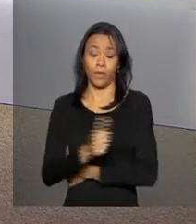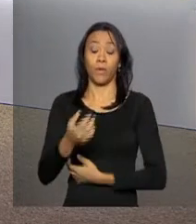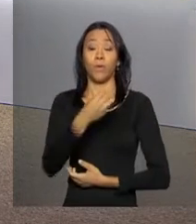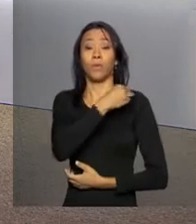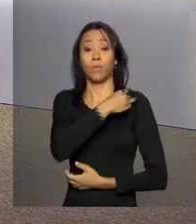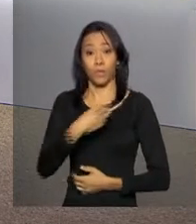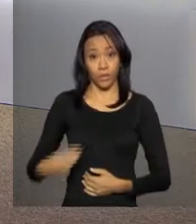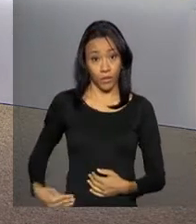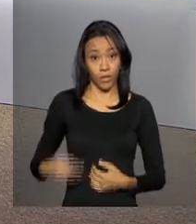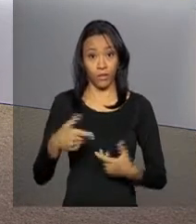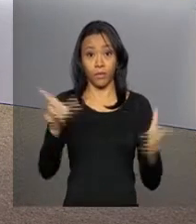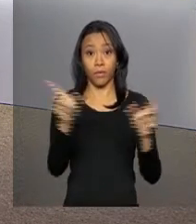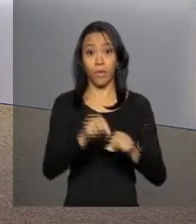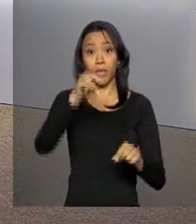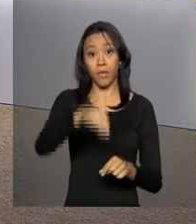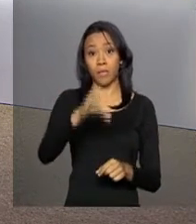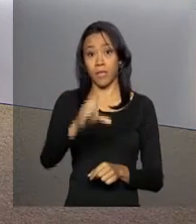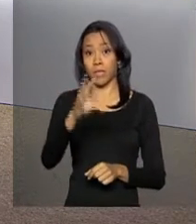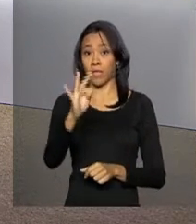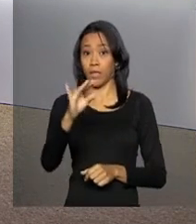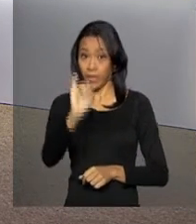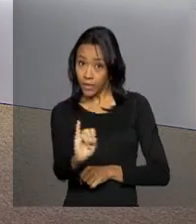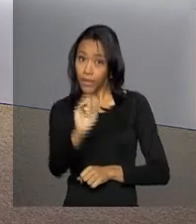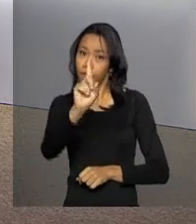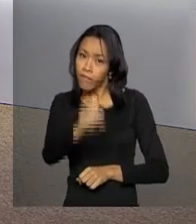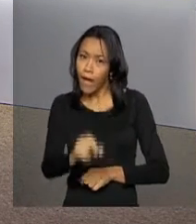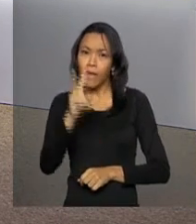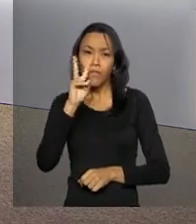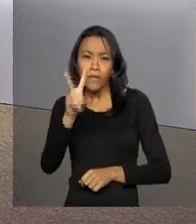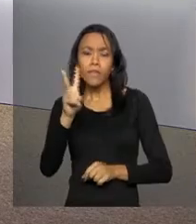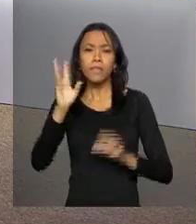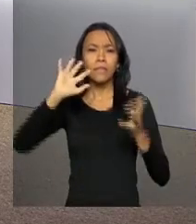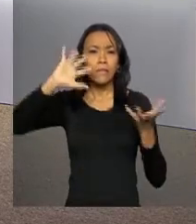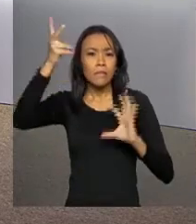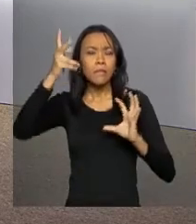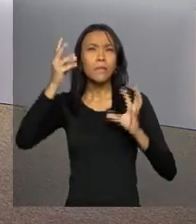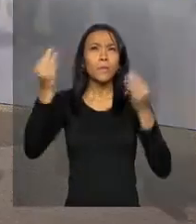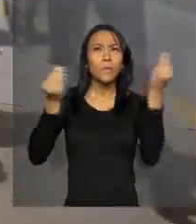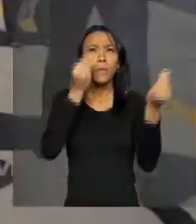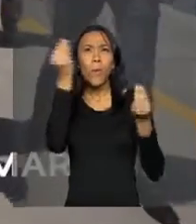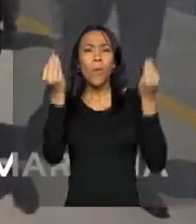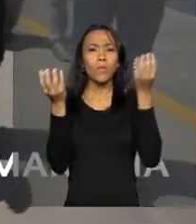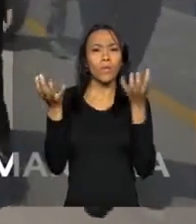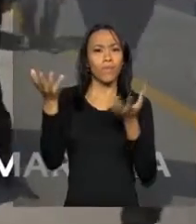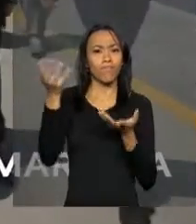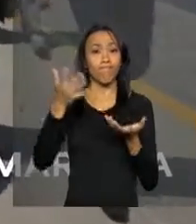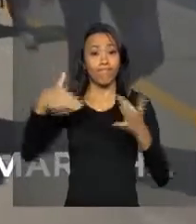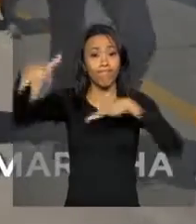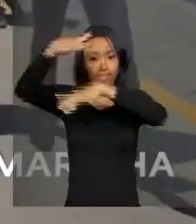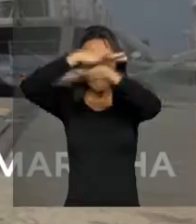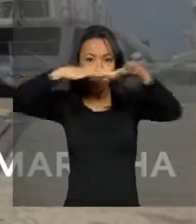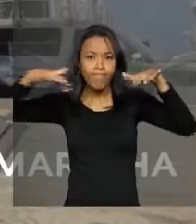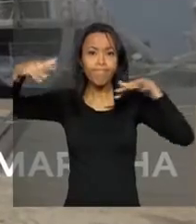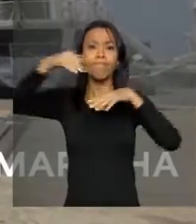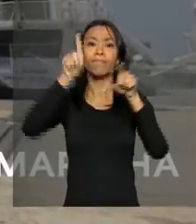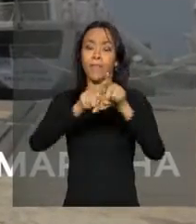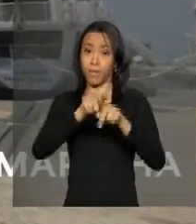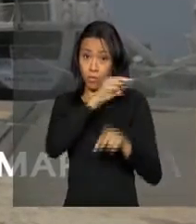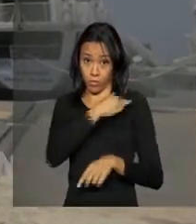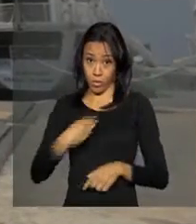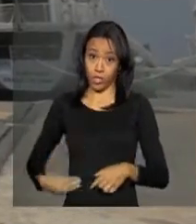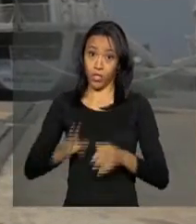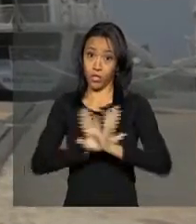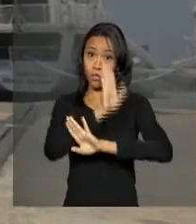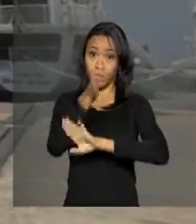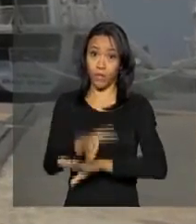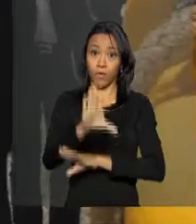da Ciência, Tecnologia e Inovação será responsável pela meteorologia. Nesta quarta-feira, o ministro Celso Pancera esteve no